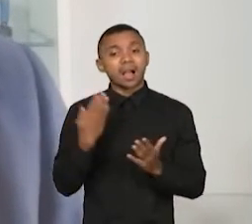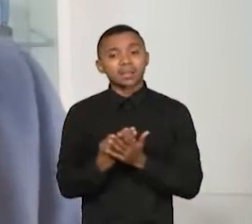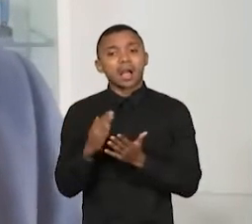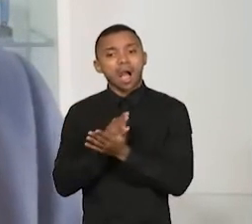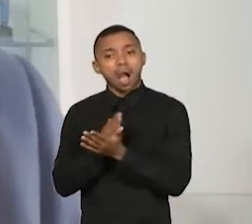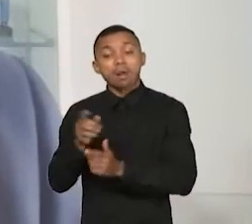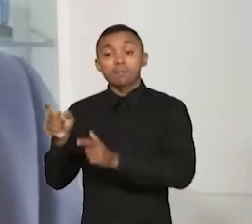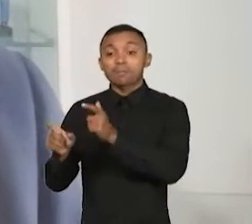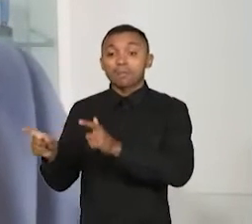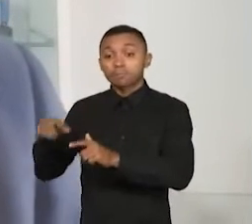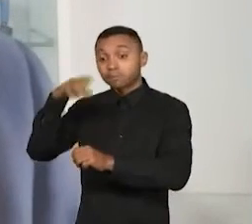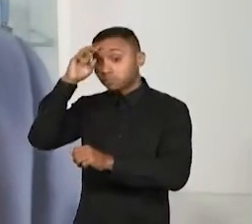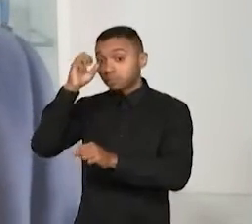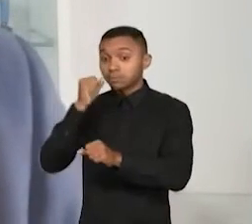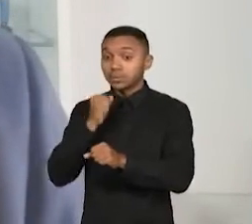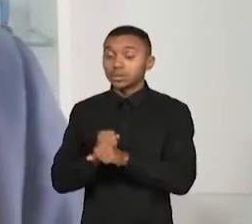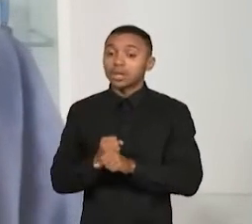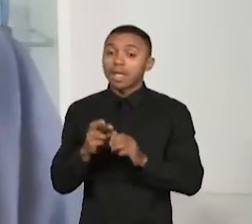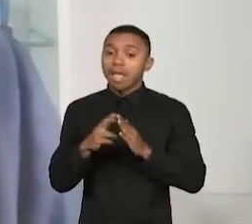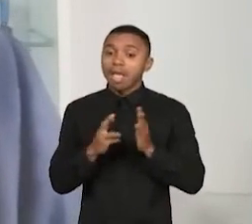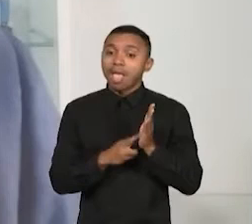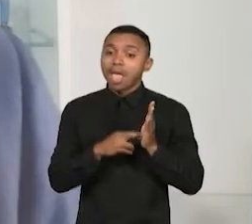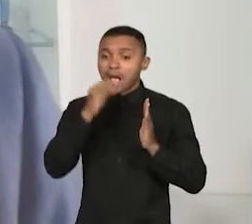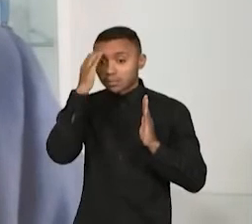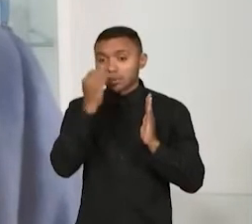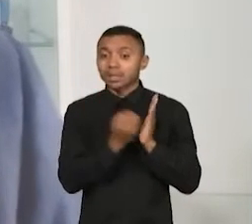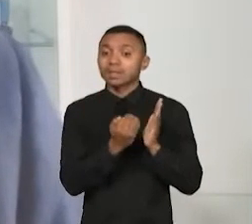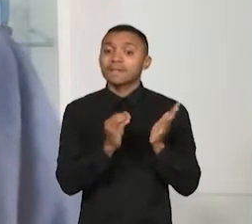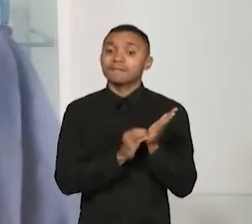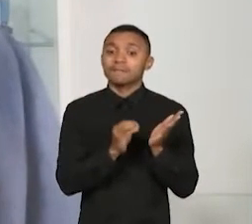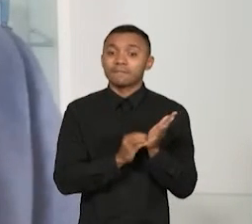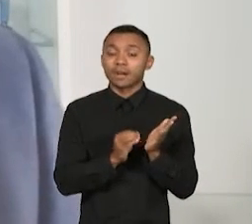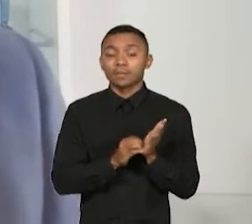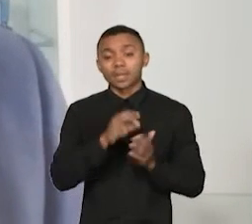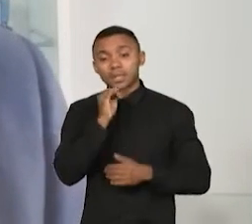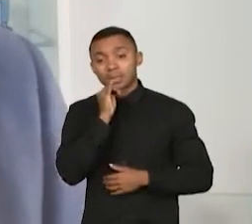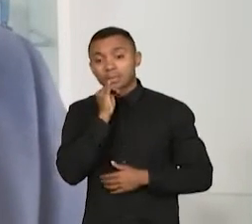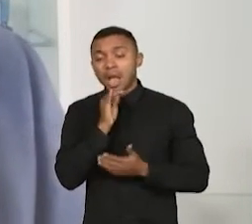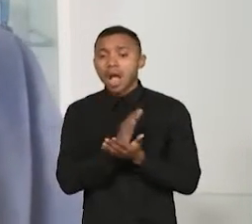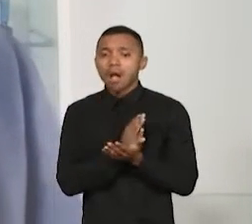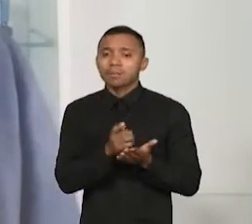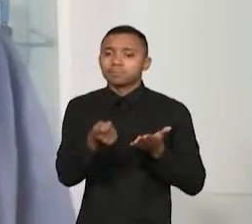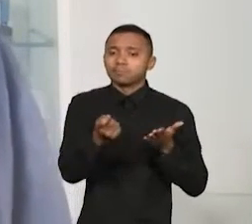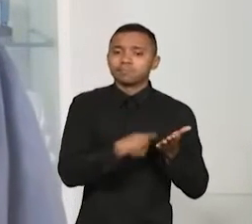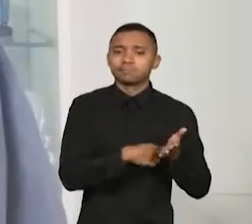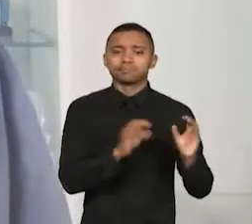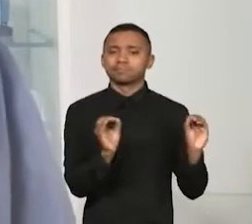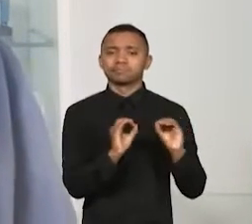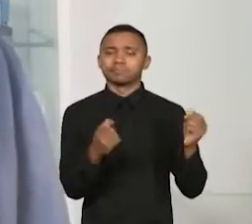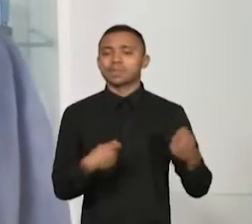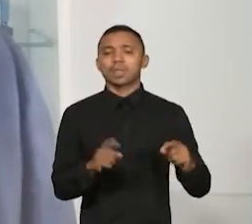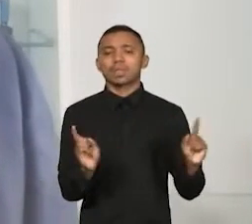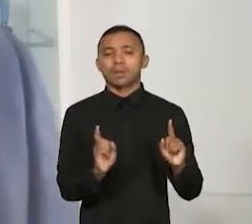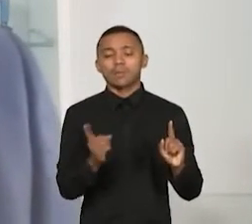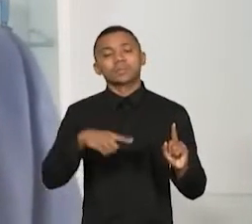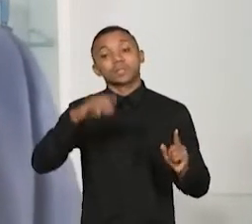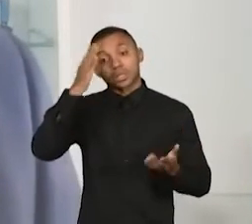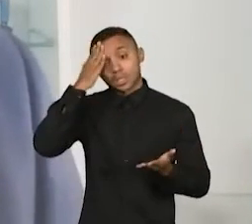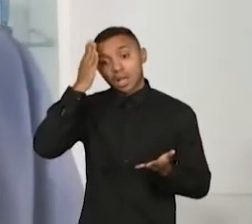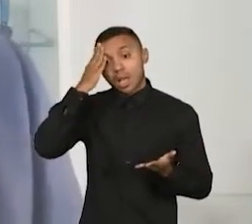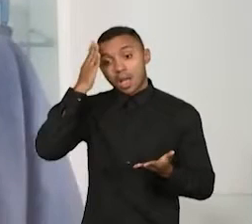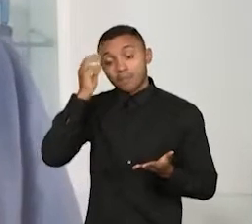empregadores que não cumprem essas obrigações. Por exemplo, muitos sequer assinam a carteira do empregado. E aí você já sabe,